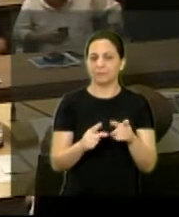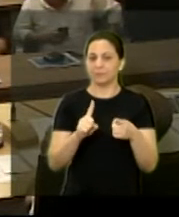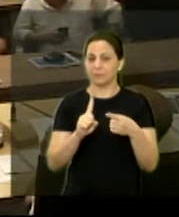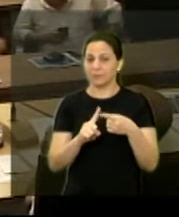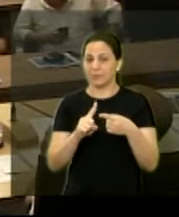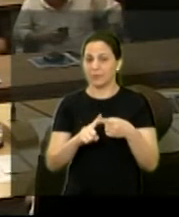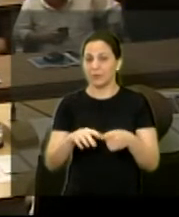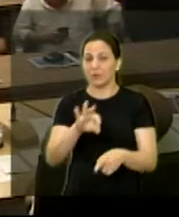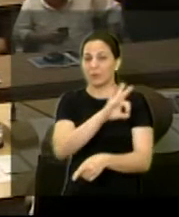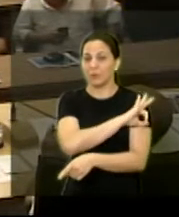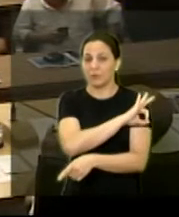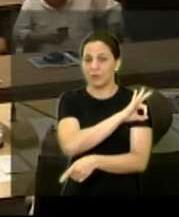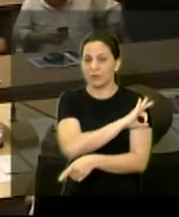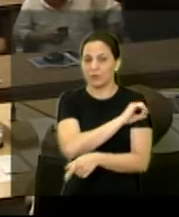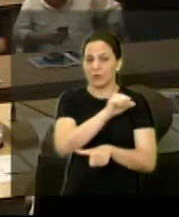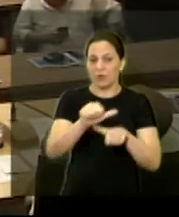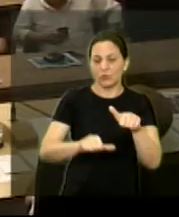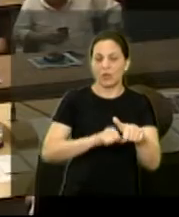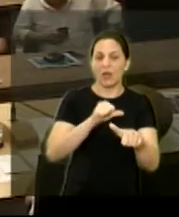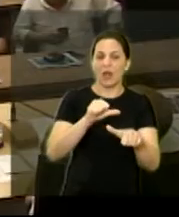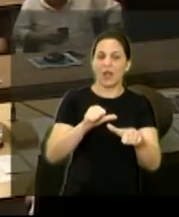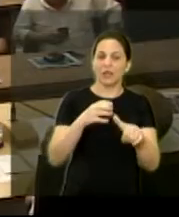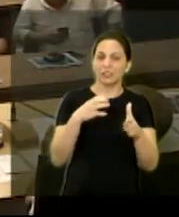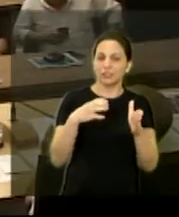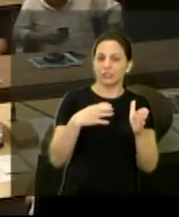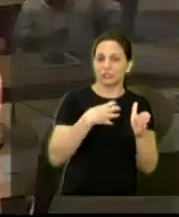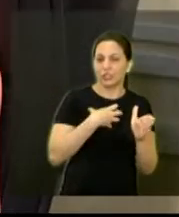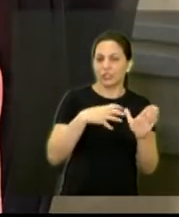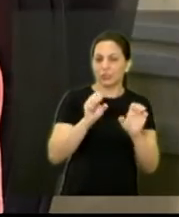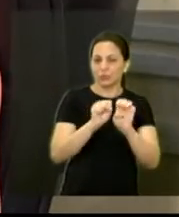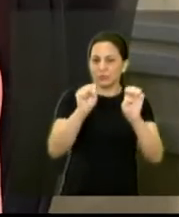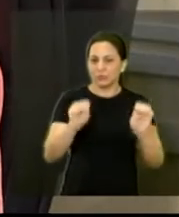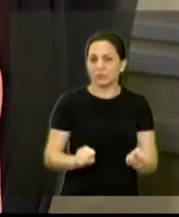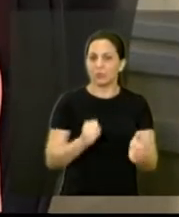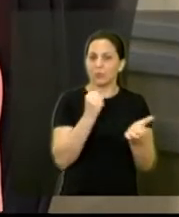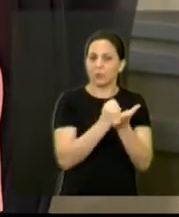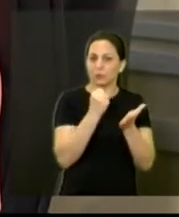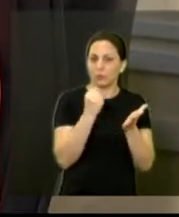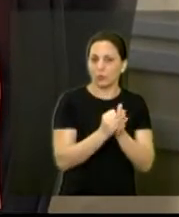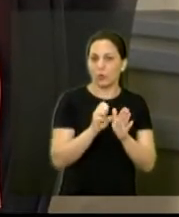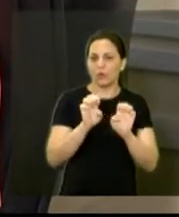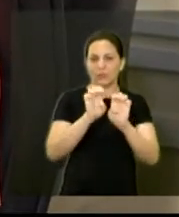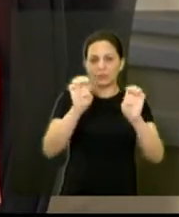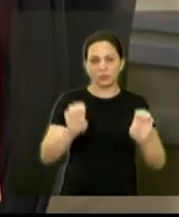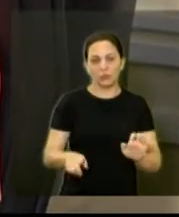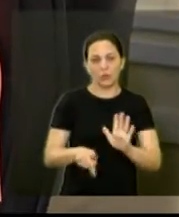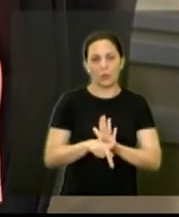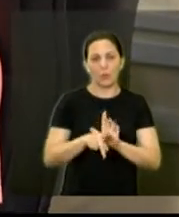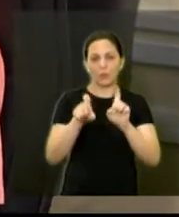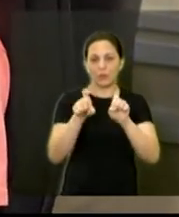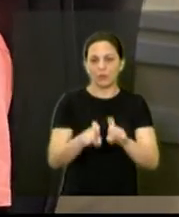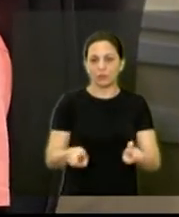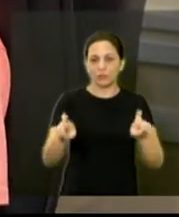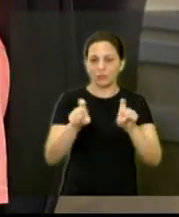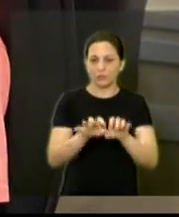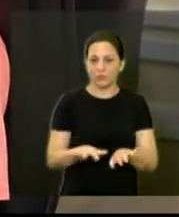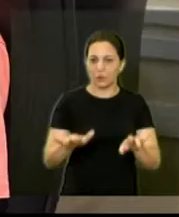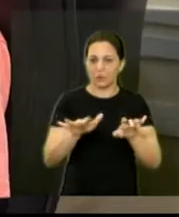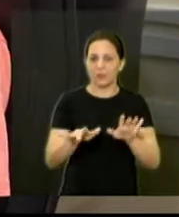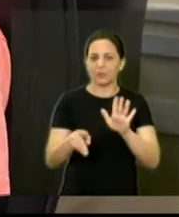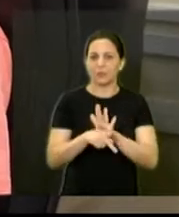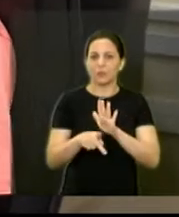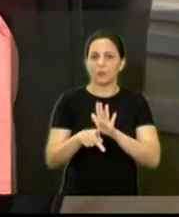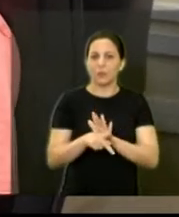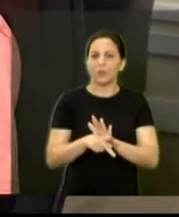alterar sistema de protocolo precisa alterar toda a parte de infraestrutura de informática da prefeitura não é só da